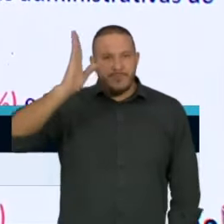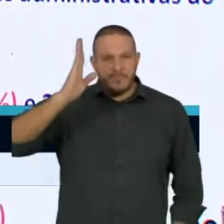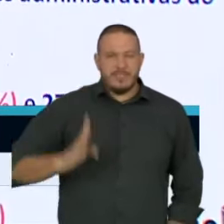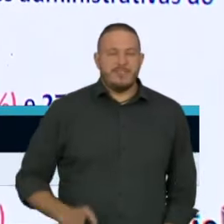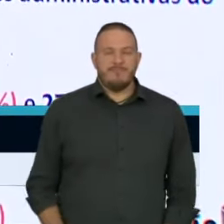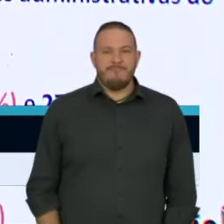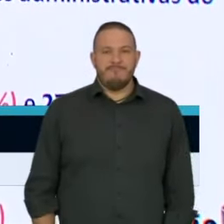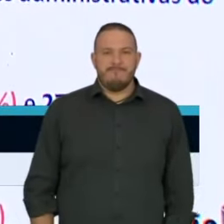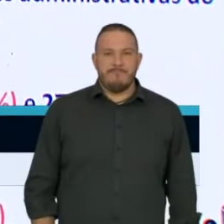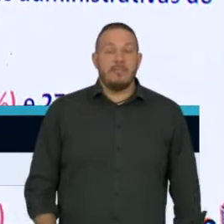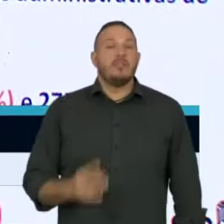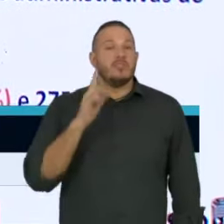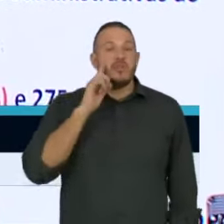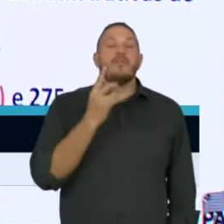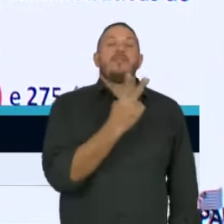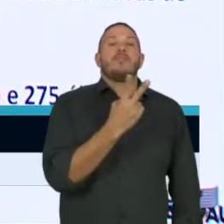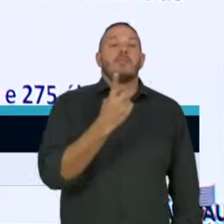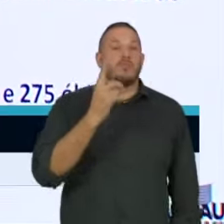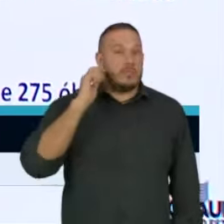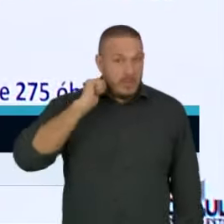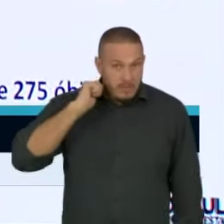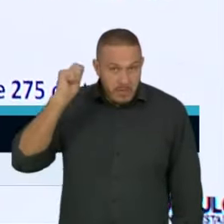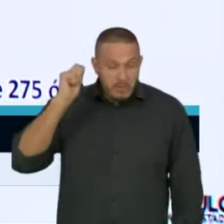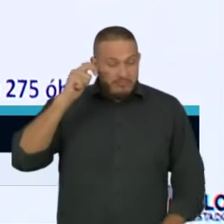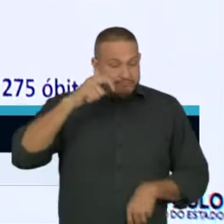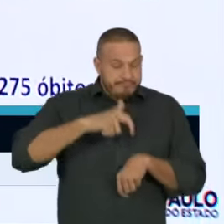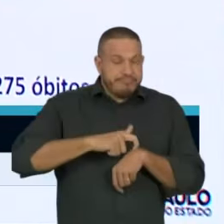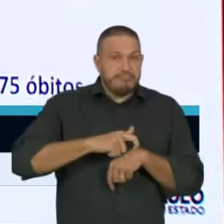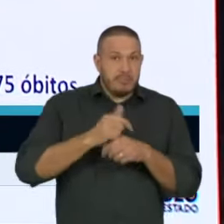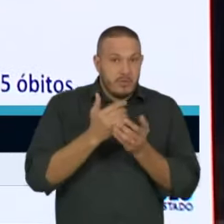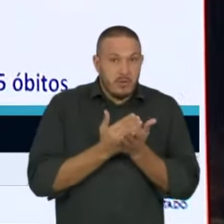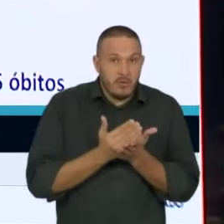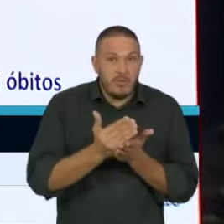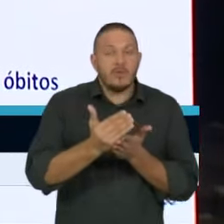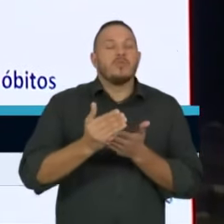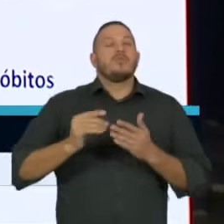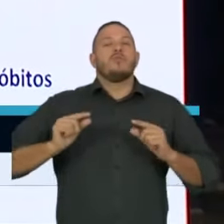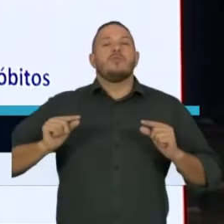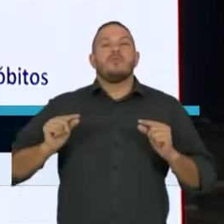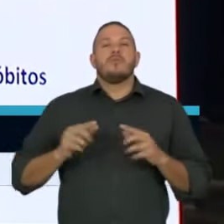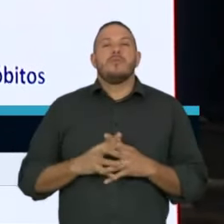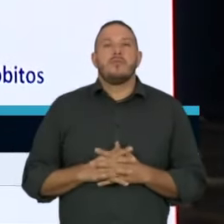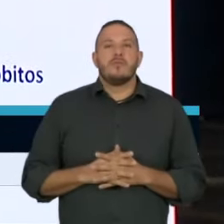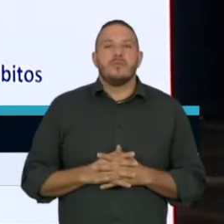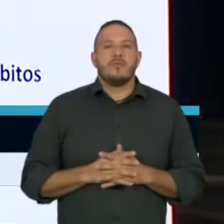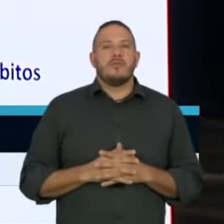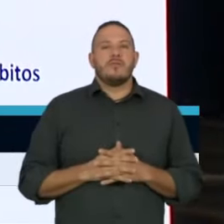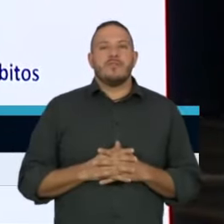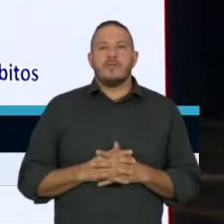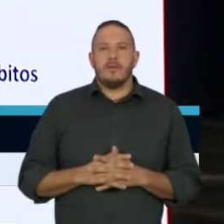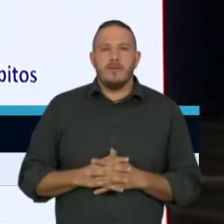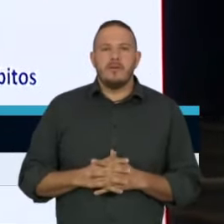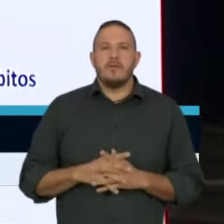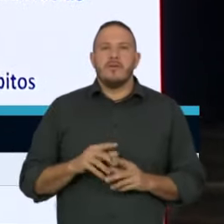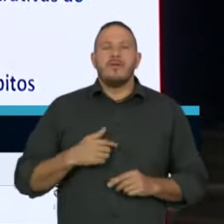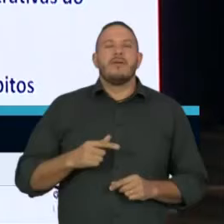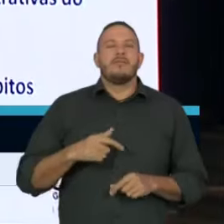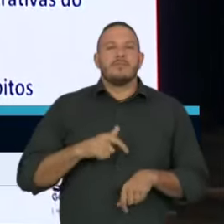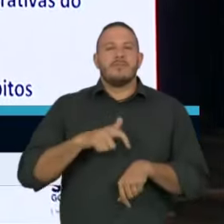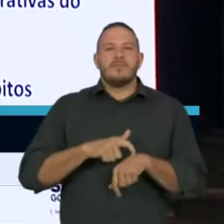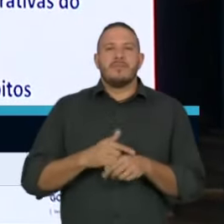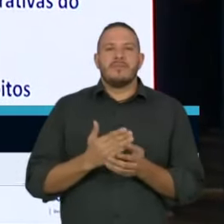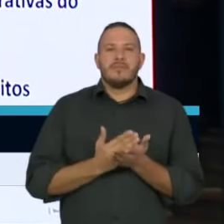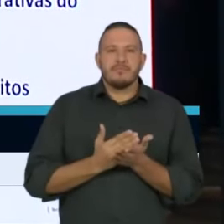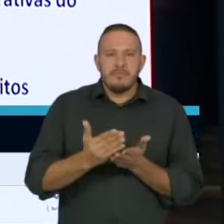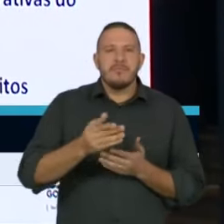em 21 de abril, foi quando se iniciou o período de isolamento, nós tínhamos